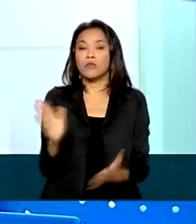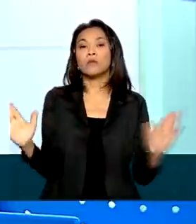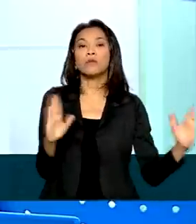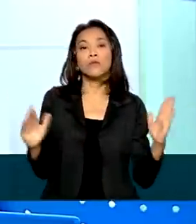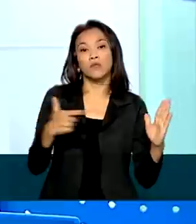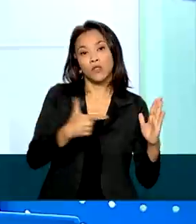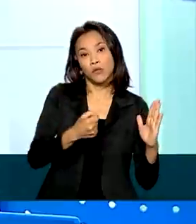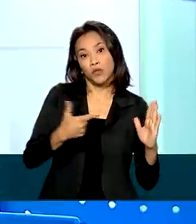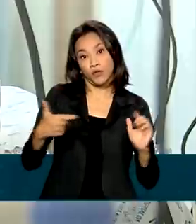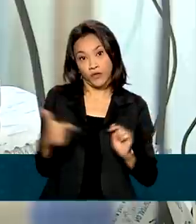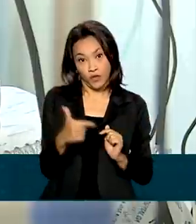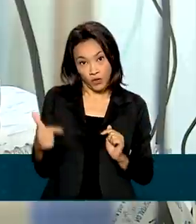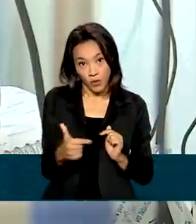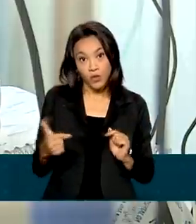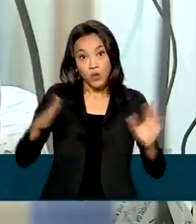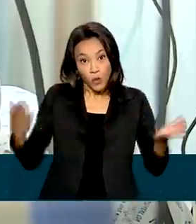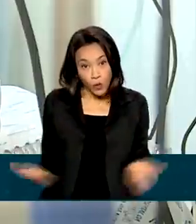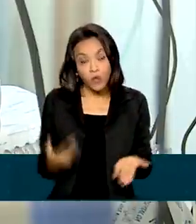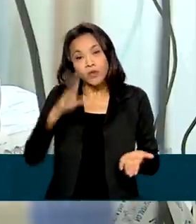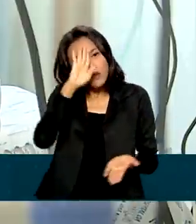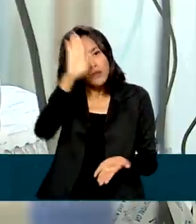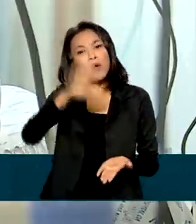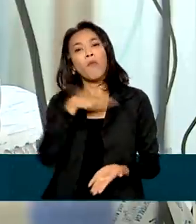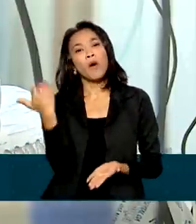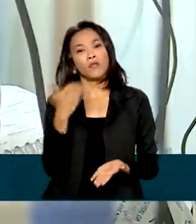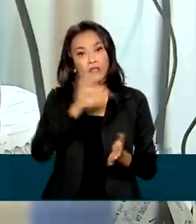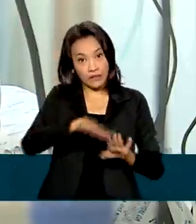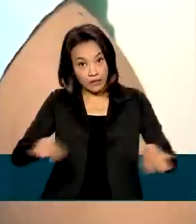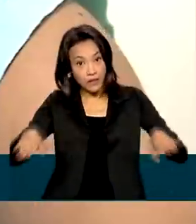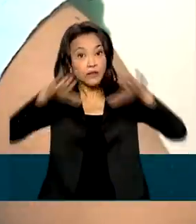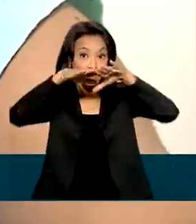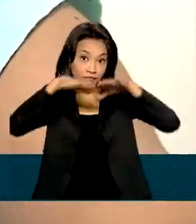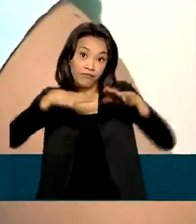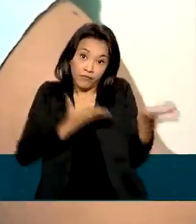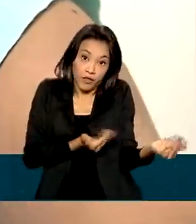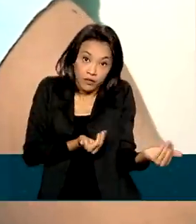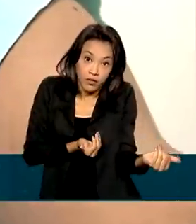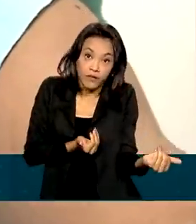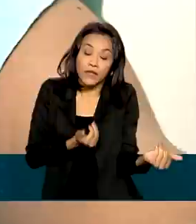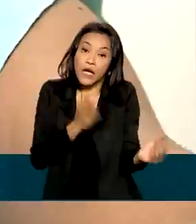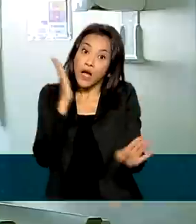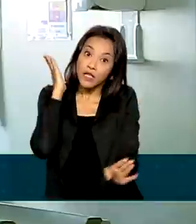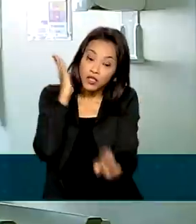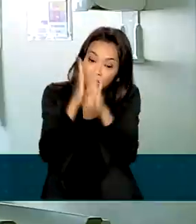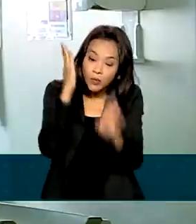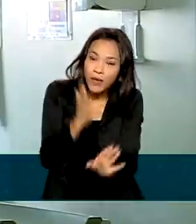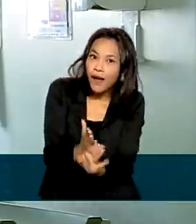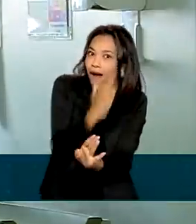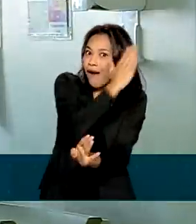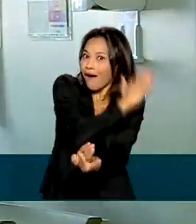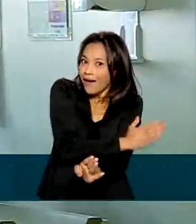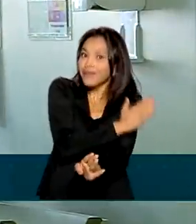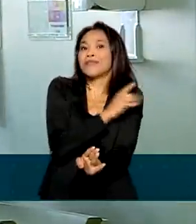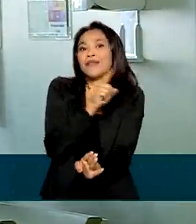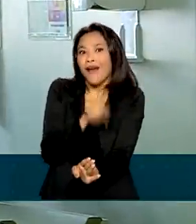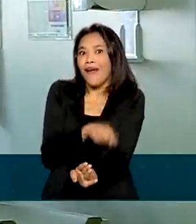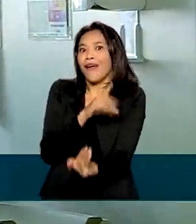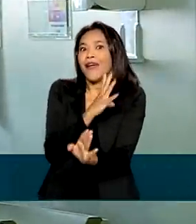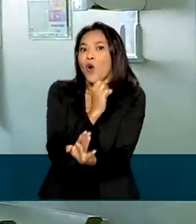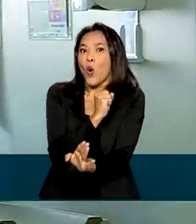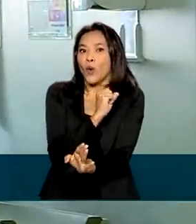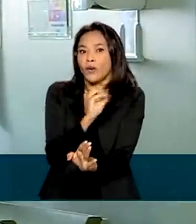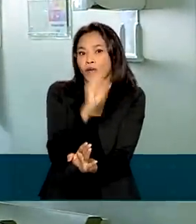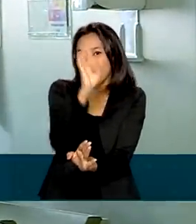Hoje, a principal causa de morte de crianças e jovens. O diagnóstico precoce amplia em 80%